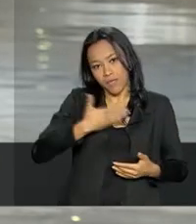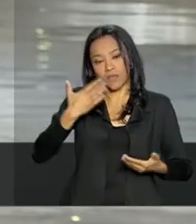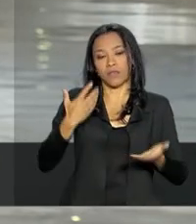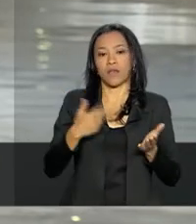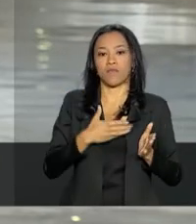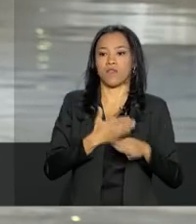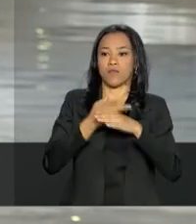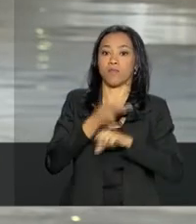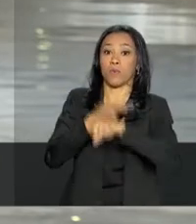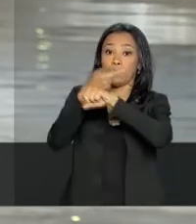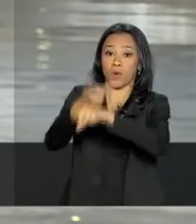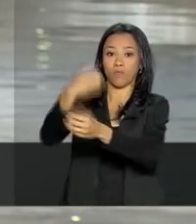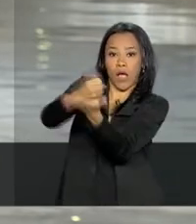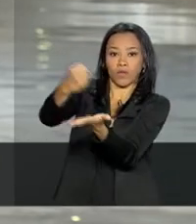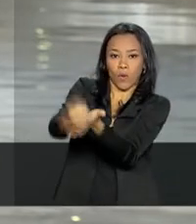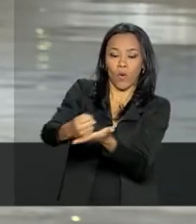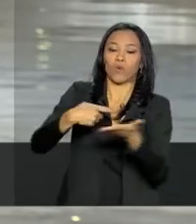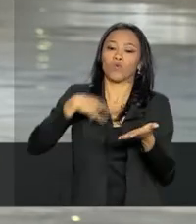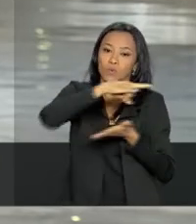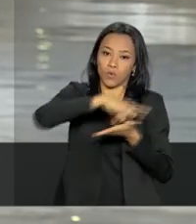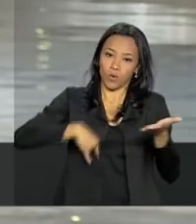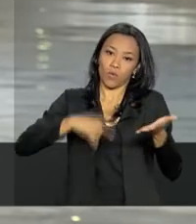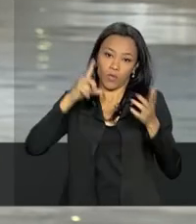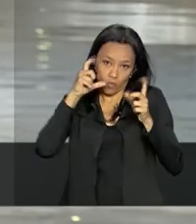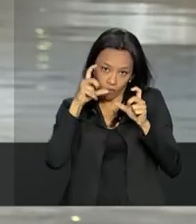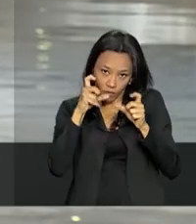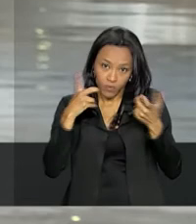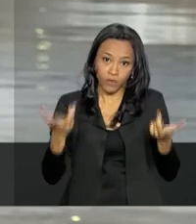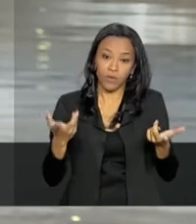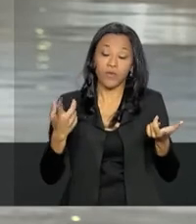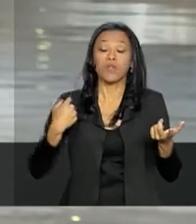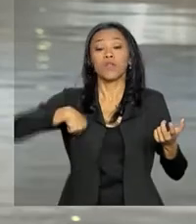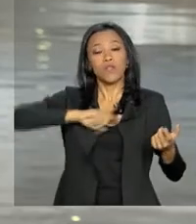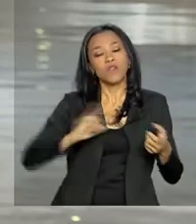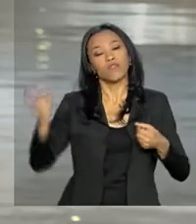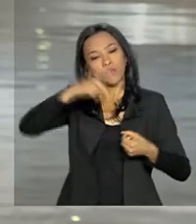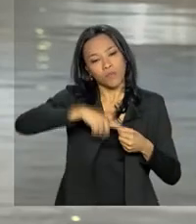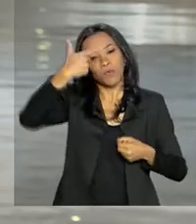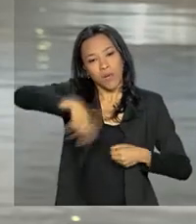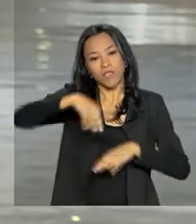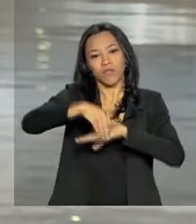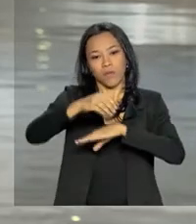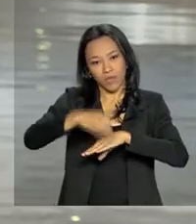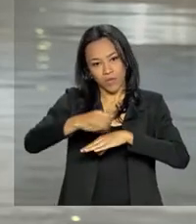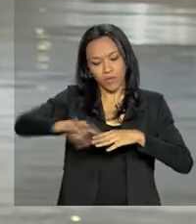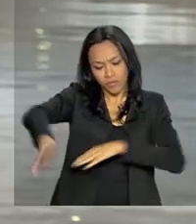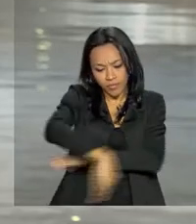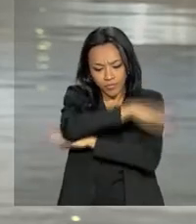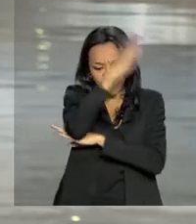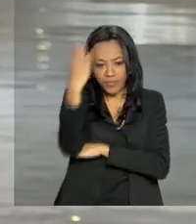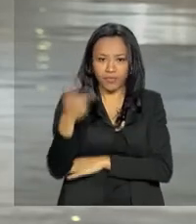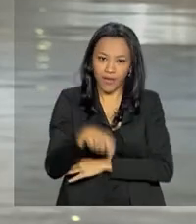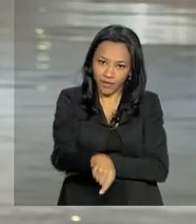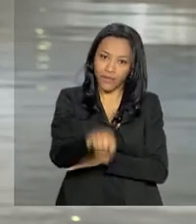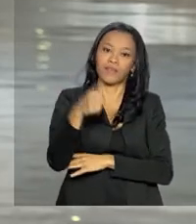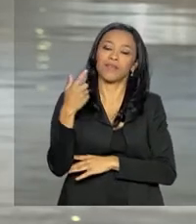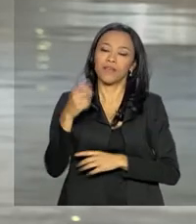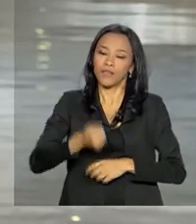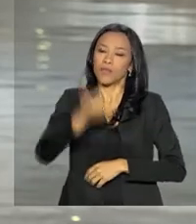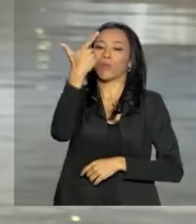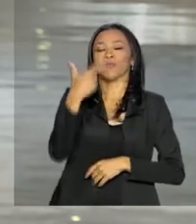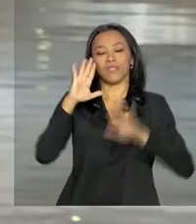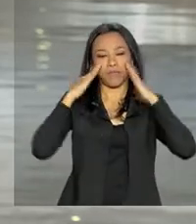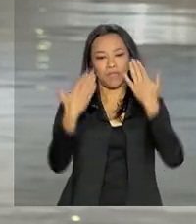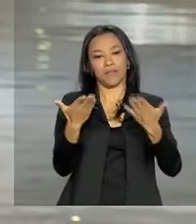a um cartório eleitoral um documento com foto. E nós voltamos com mais informações ao longo da nossa programação e ao meio-dia no